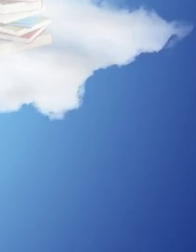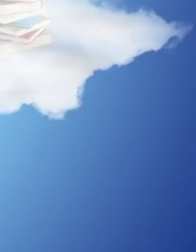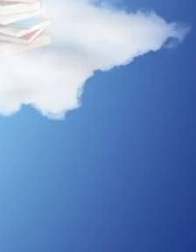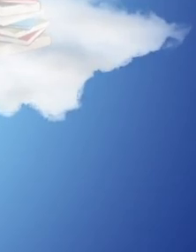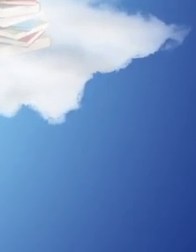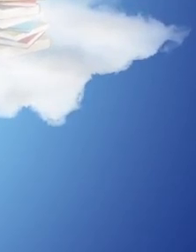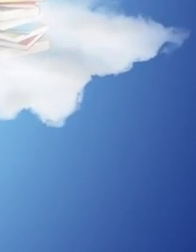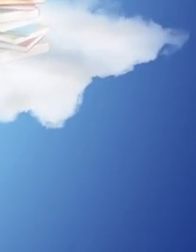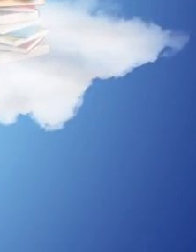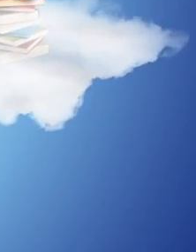Legenda Sônia